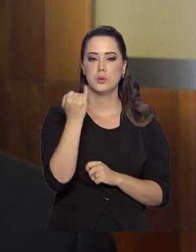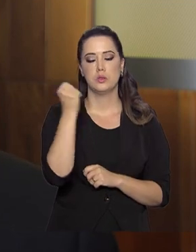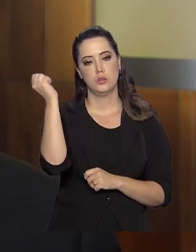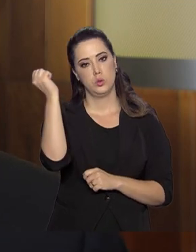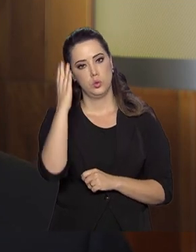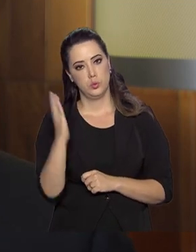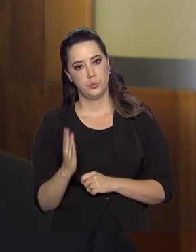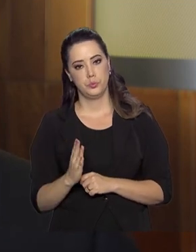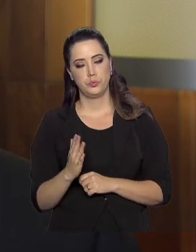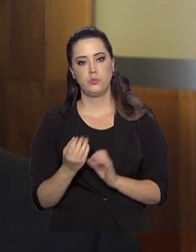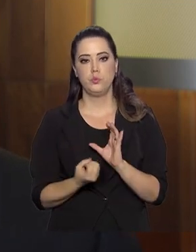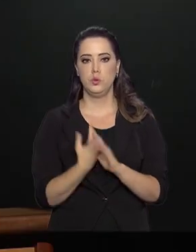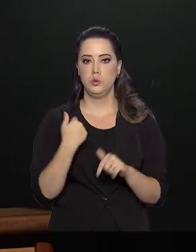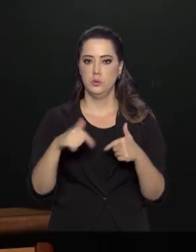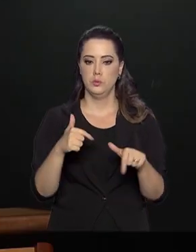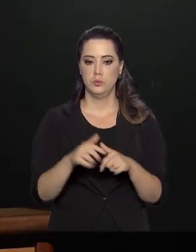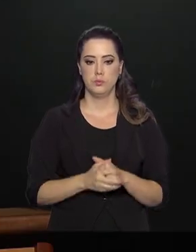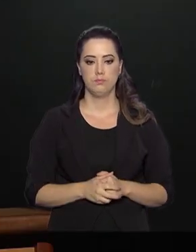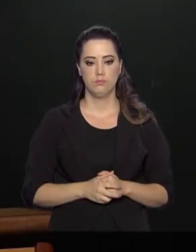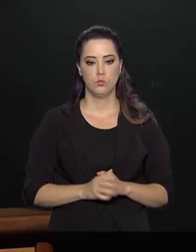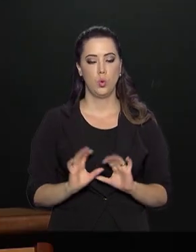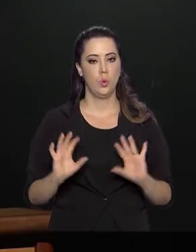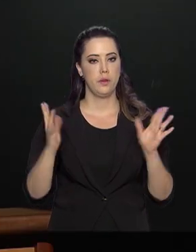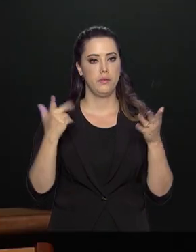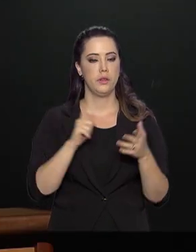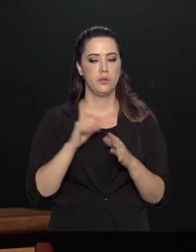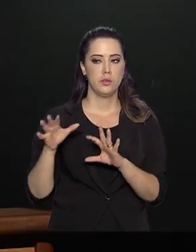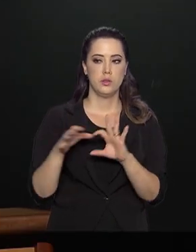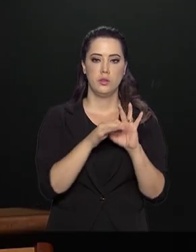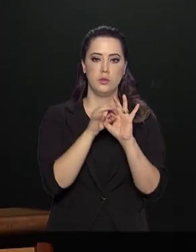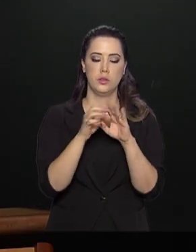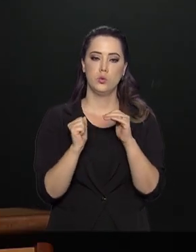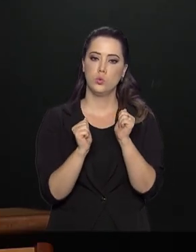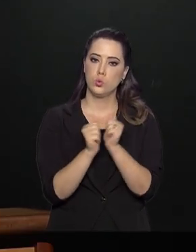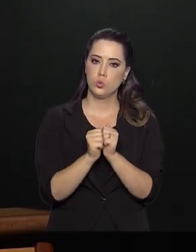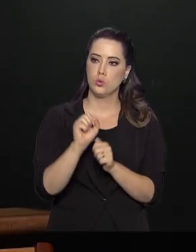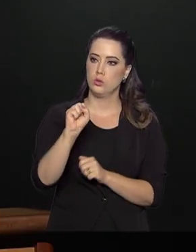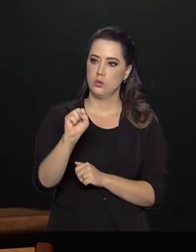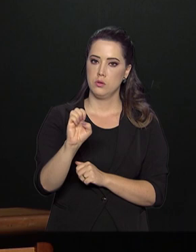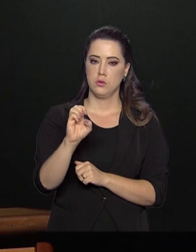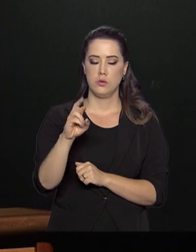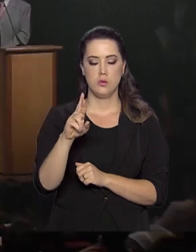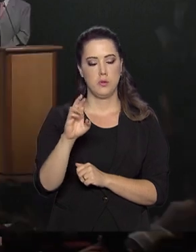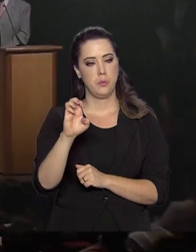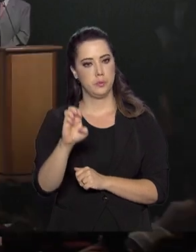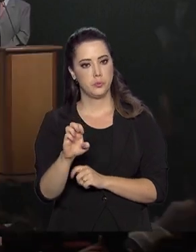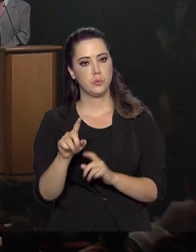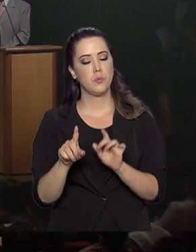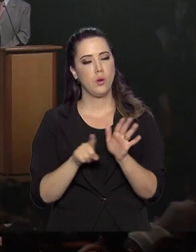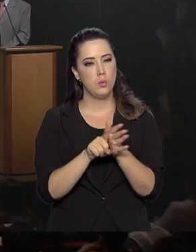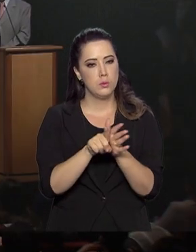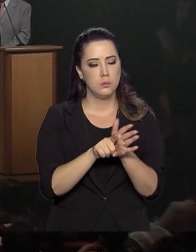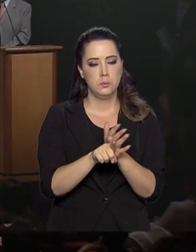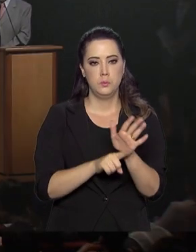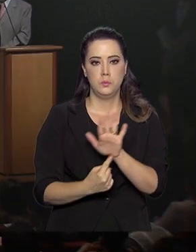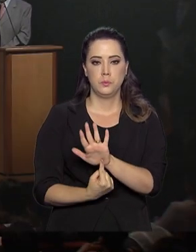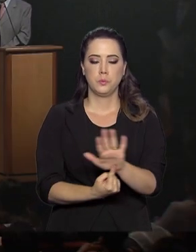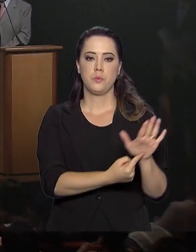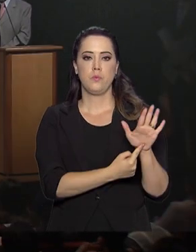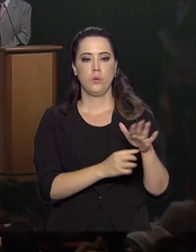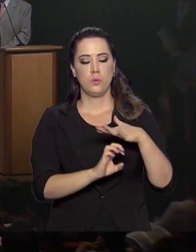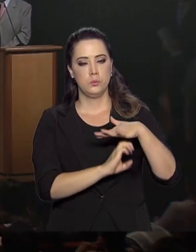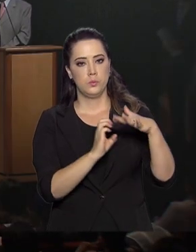Brasil com geração de empregos. O evento conta com a parceria do SEBRAE. Uma pesquisa da entidade mostrou que as micro e pequenas